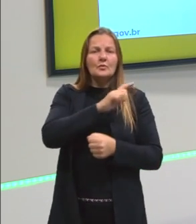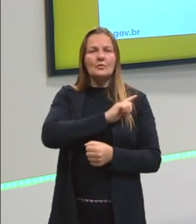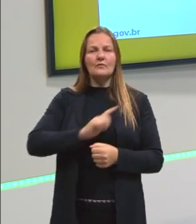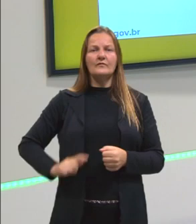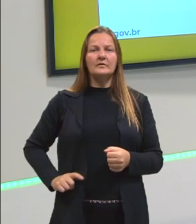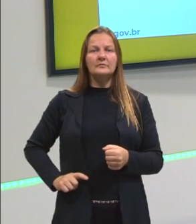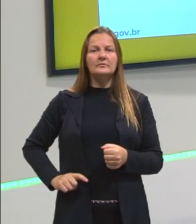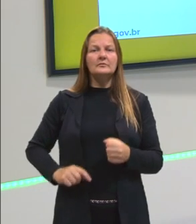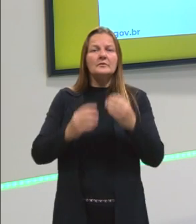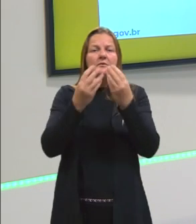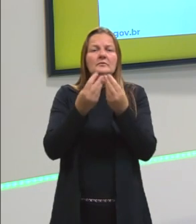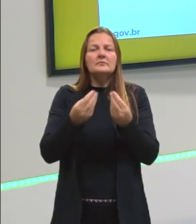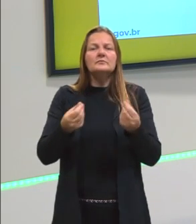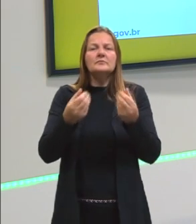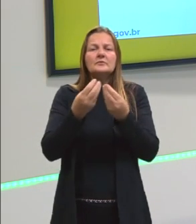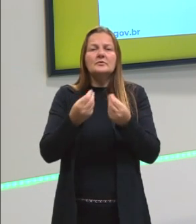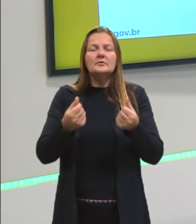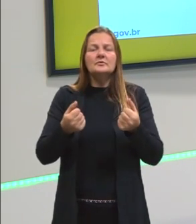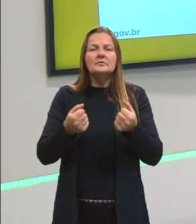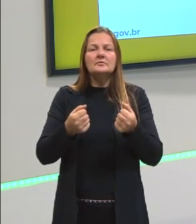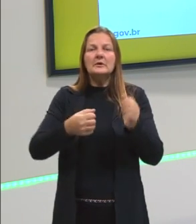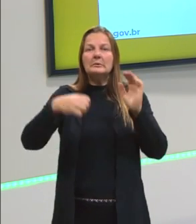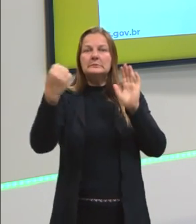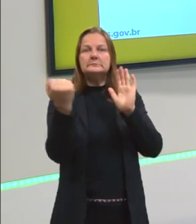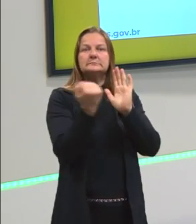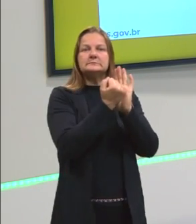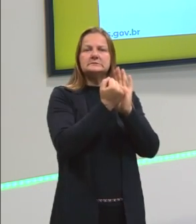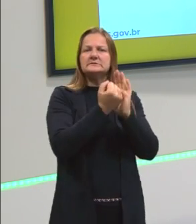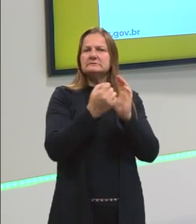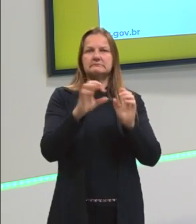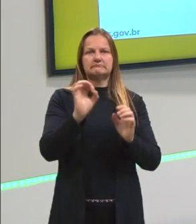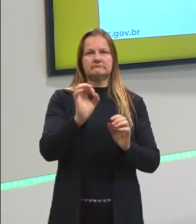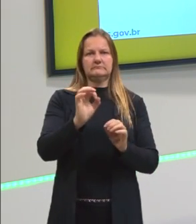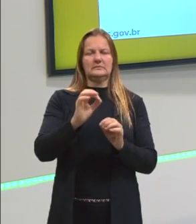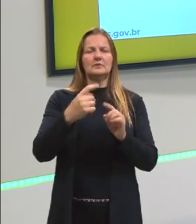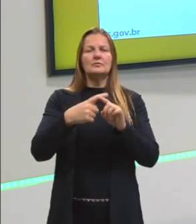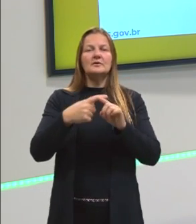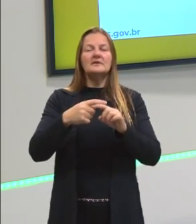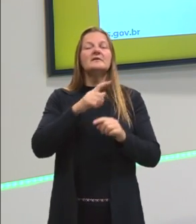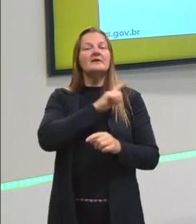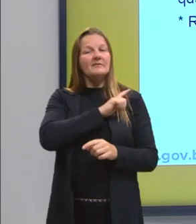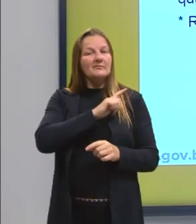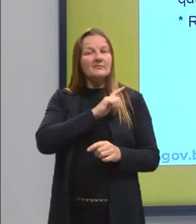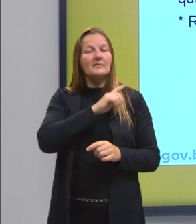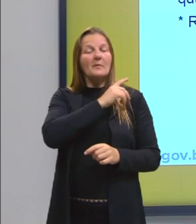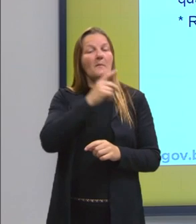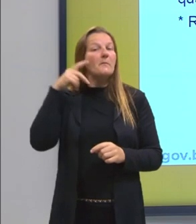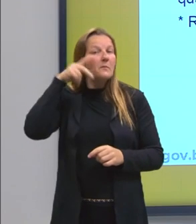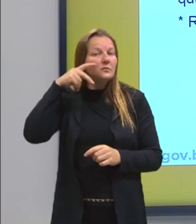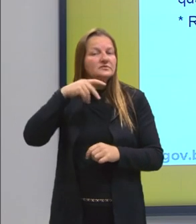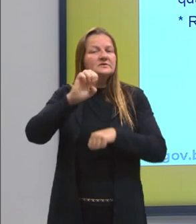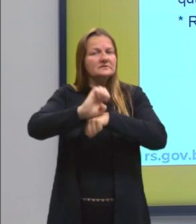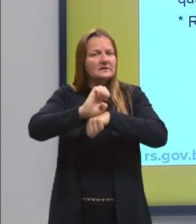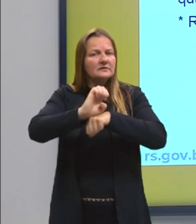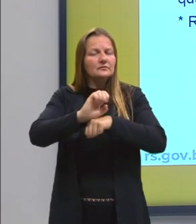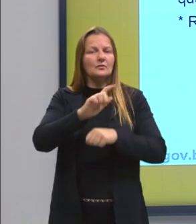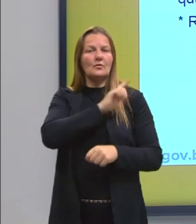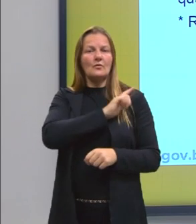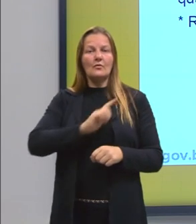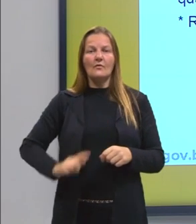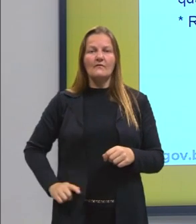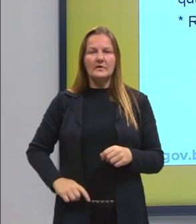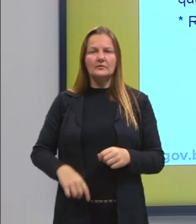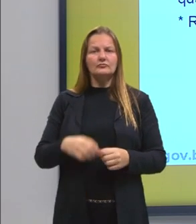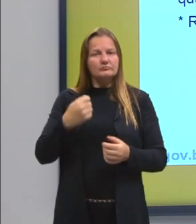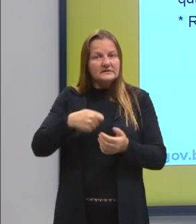não são tão significativas porque existem muitas políticas de Estado. E os governantes são